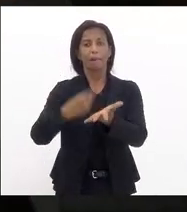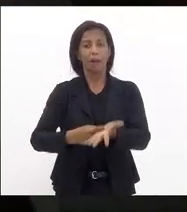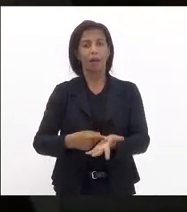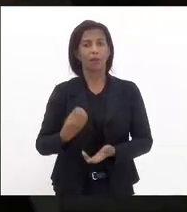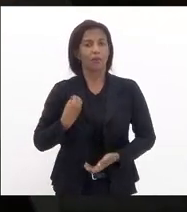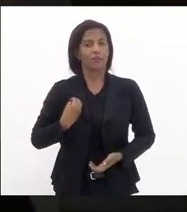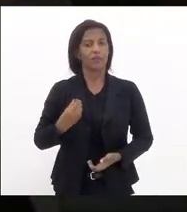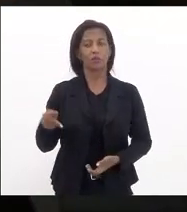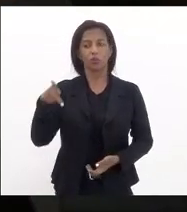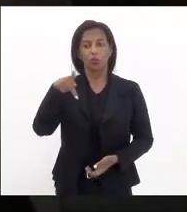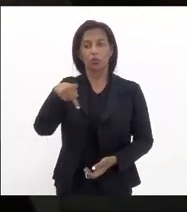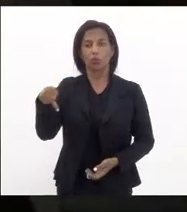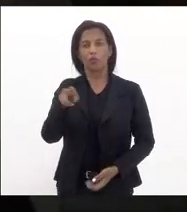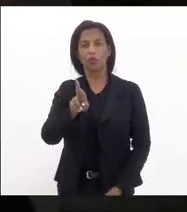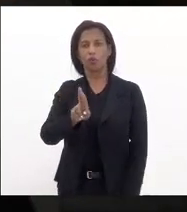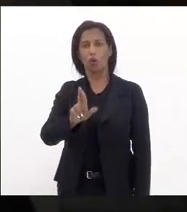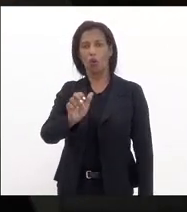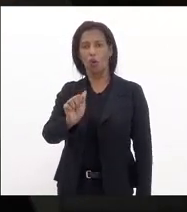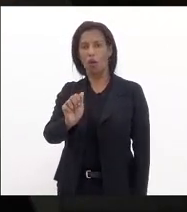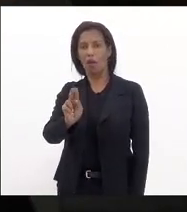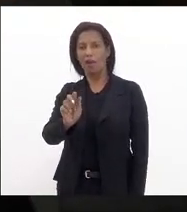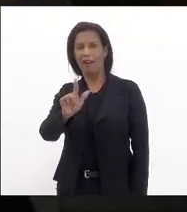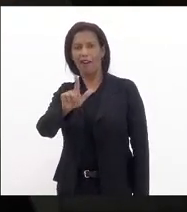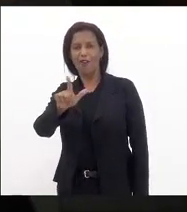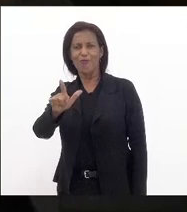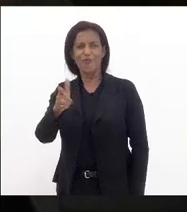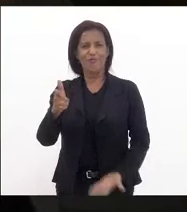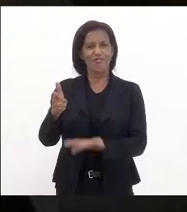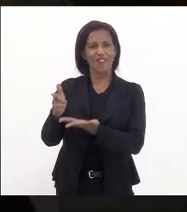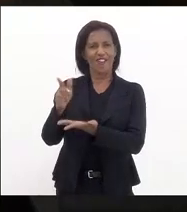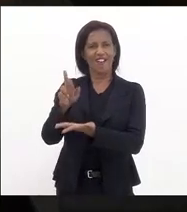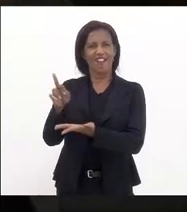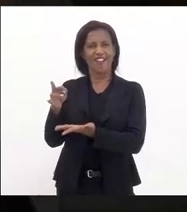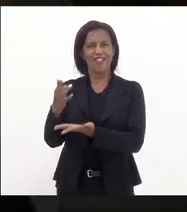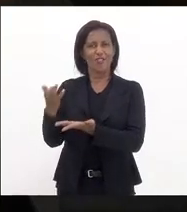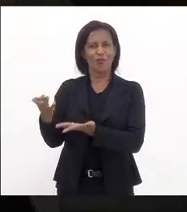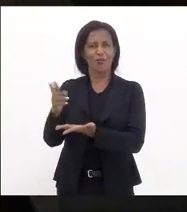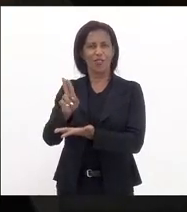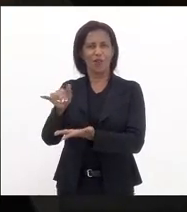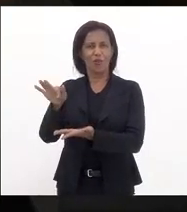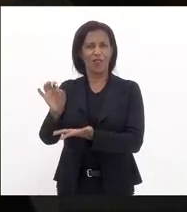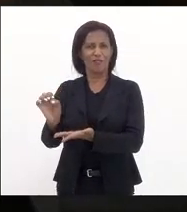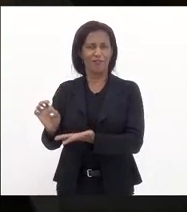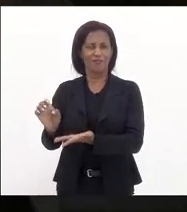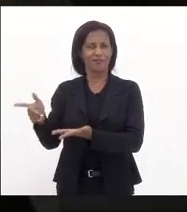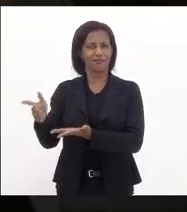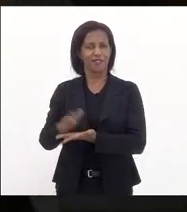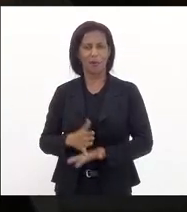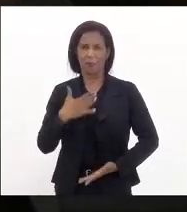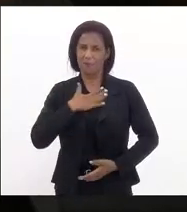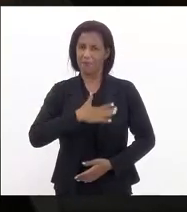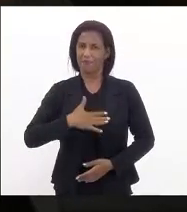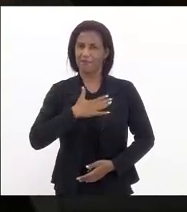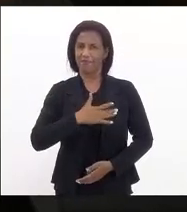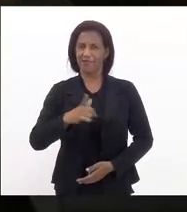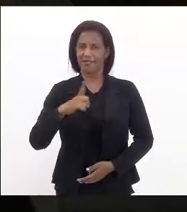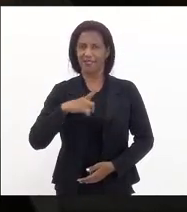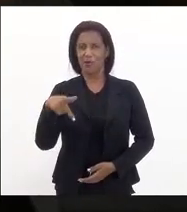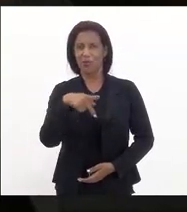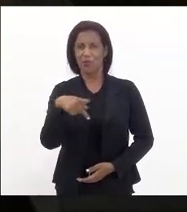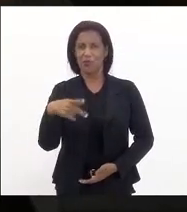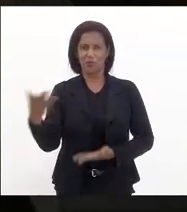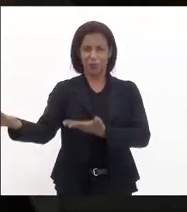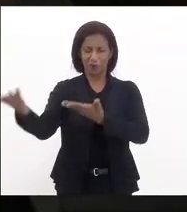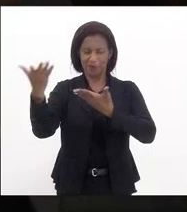plenário do professor Raul Palácio magnífico reitor da UENF a quem eu cumprimento é um prazer ter o professor Raul